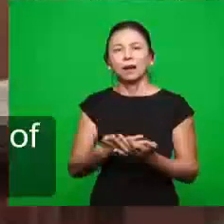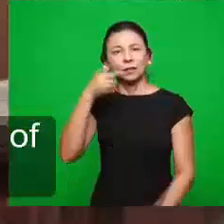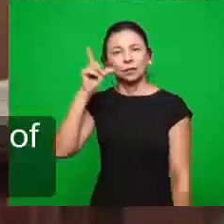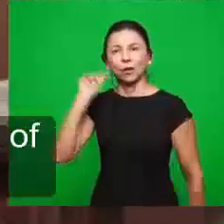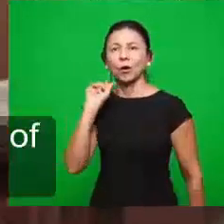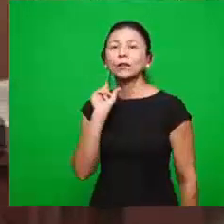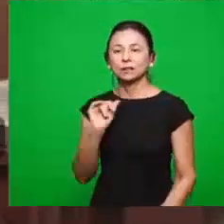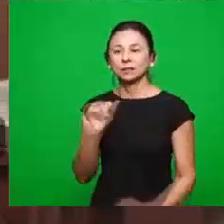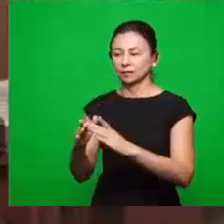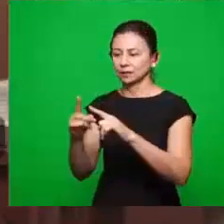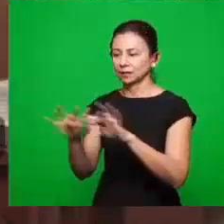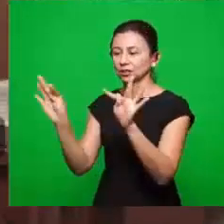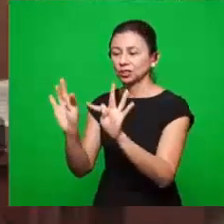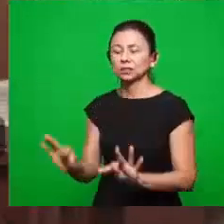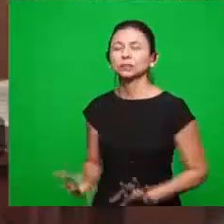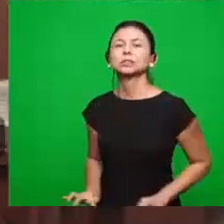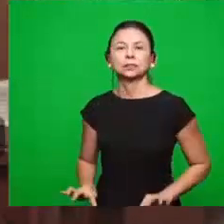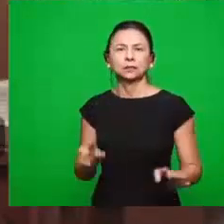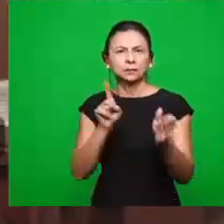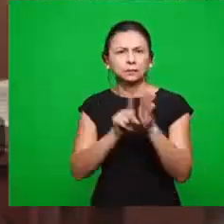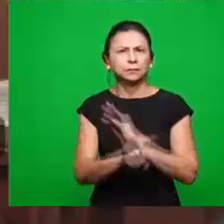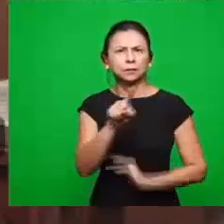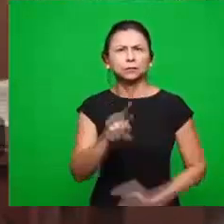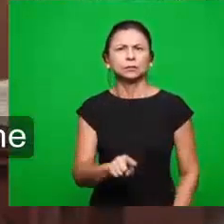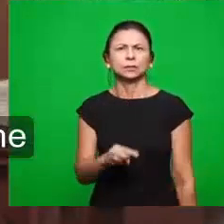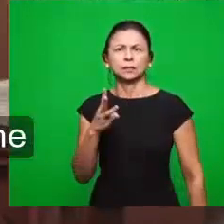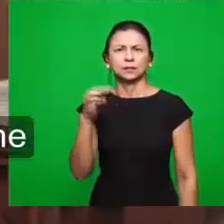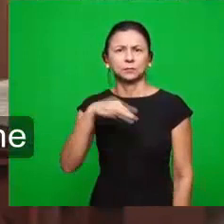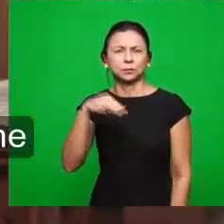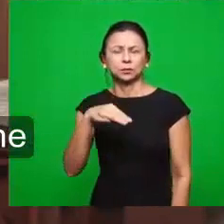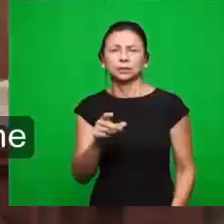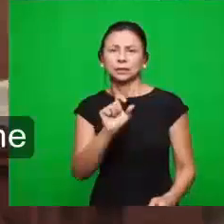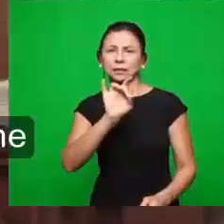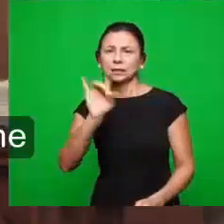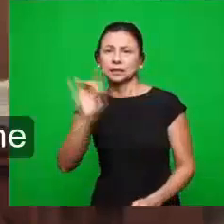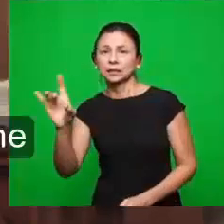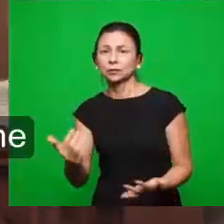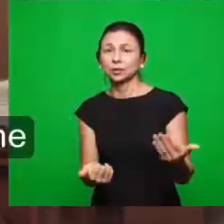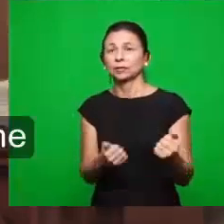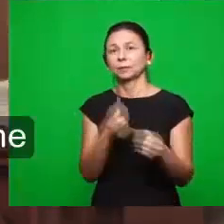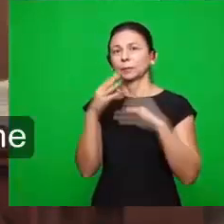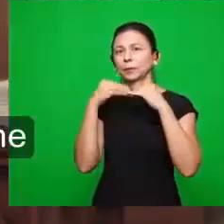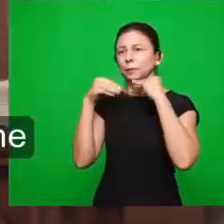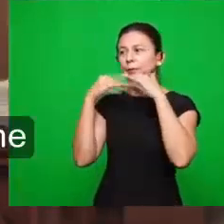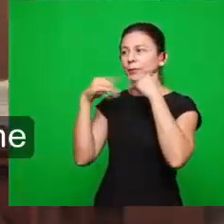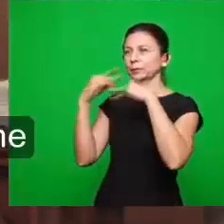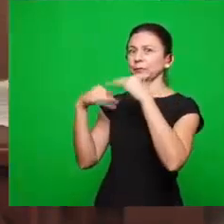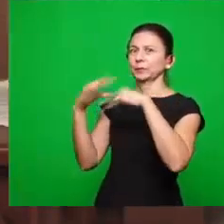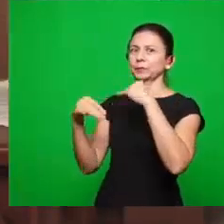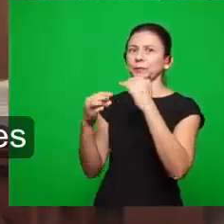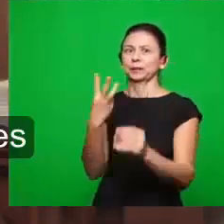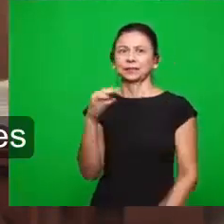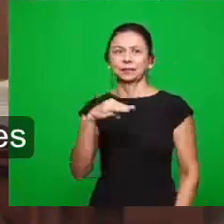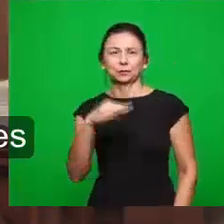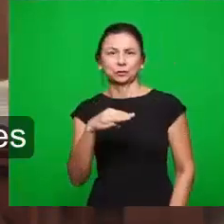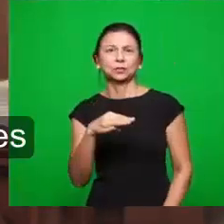com a igreja de Tiatira? Manda eles falar. Três minutinhos para cada um, porque os jovens falam muito. Então, bota três para